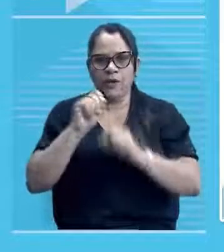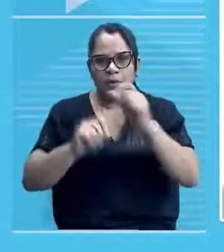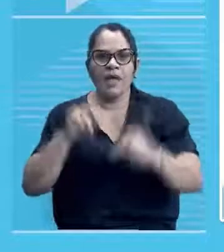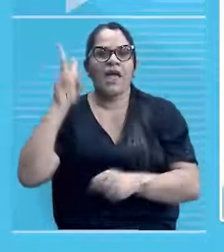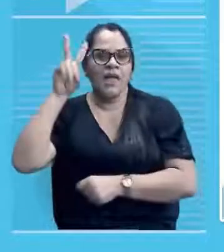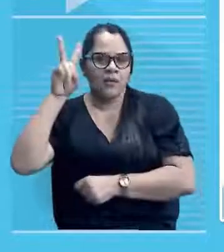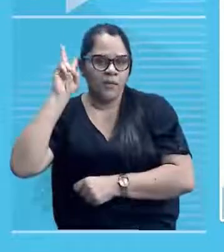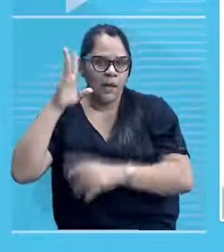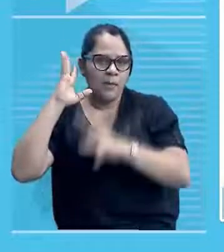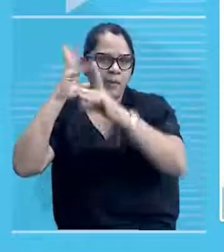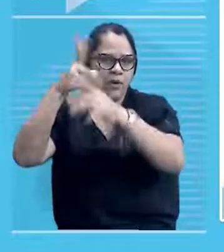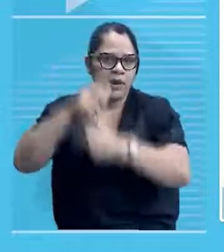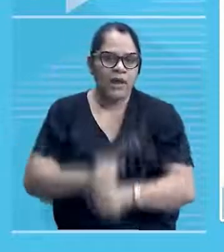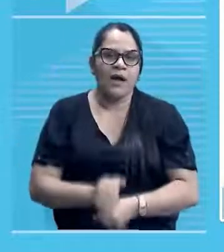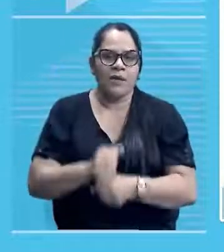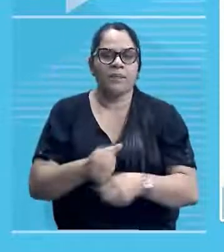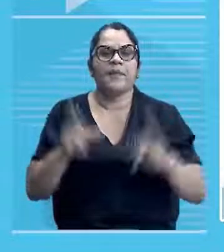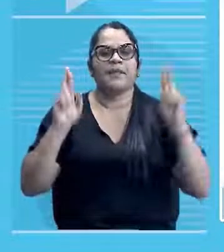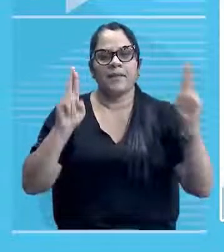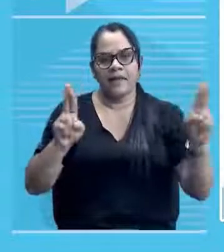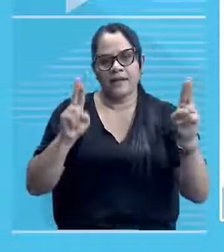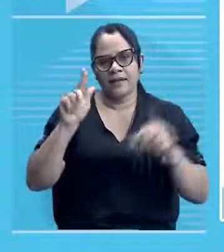Esperança Garcia, tá?